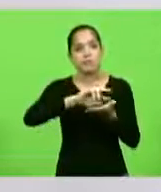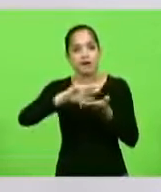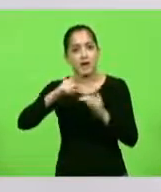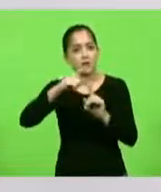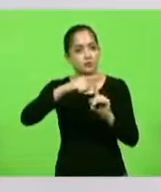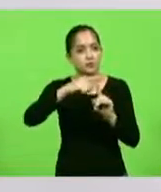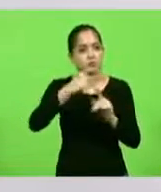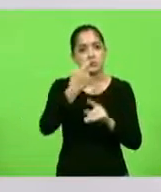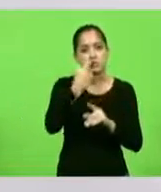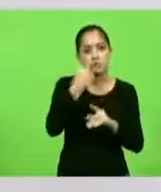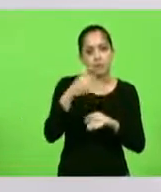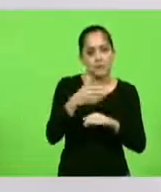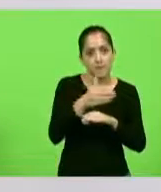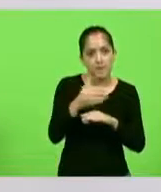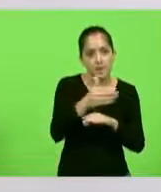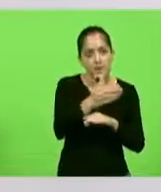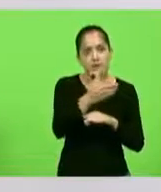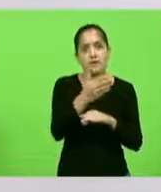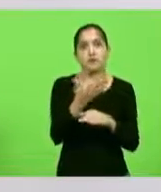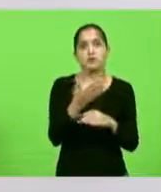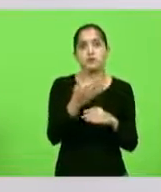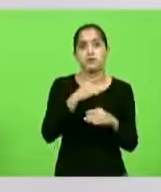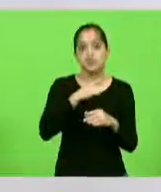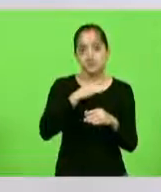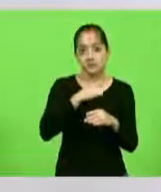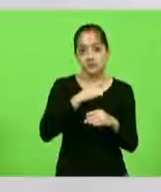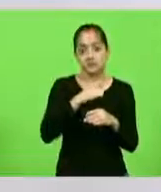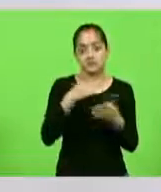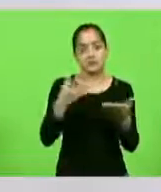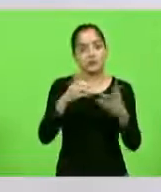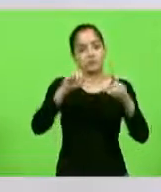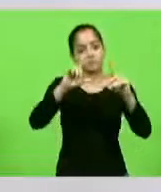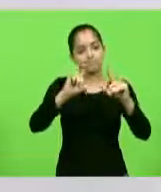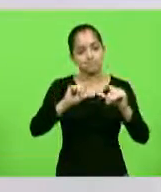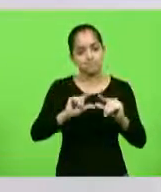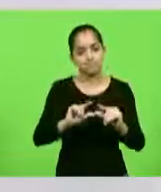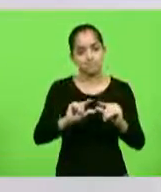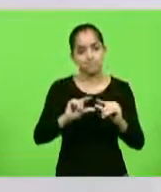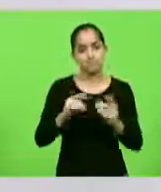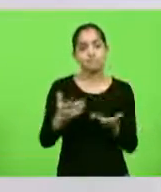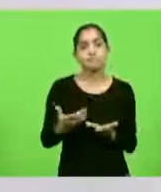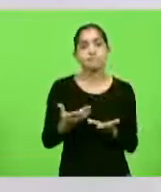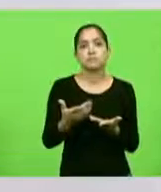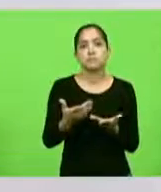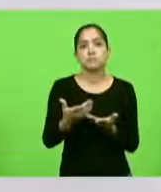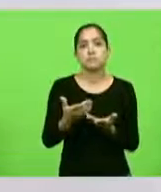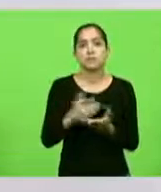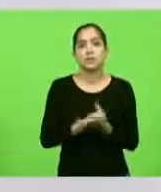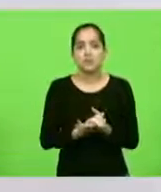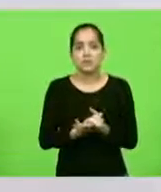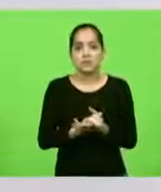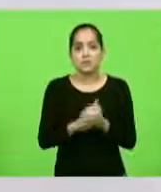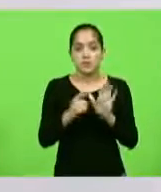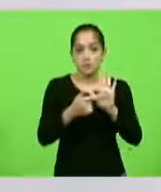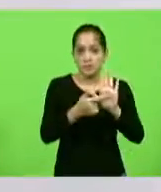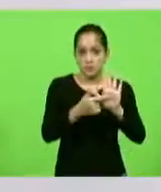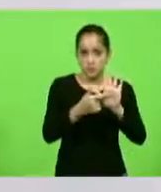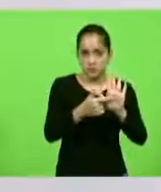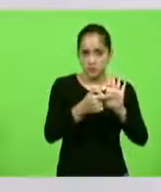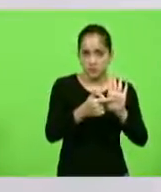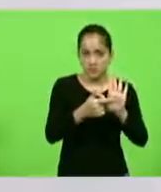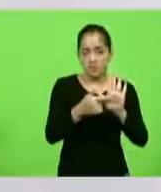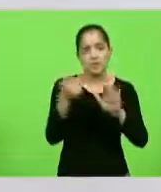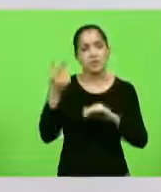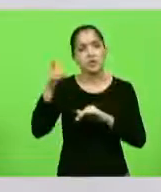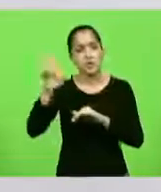peixes, que são essas espécies que se criam ali naquela lagoa e vem morrendo a lagoa. Então, nós usamos esse como exemplo, aqui a Barra do Camacho, mas tem